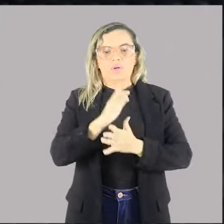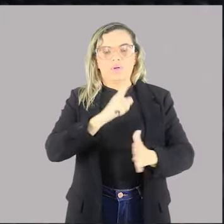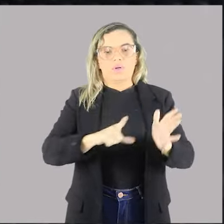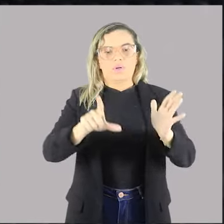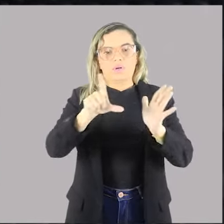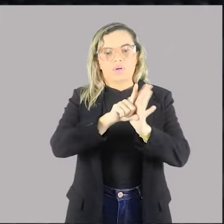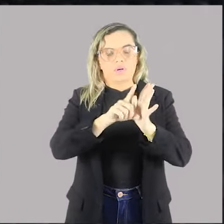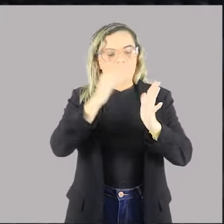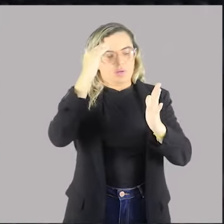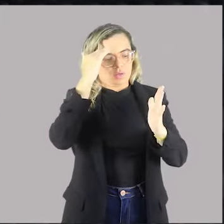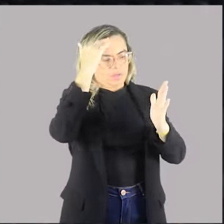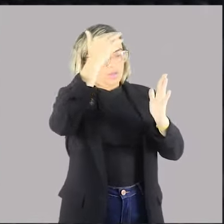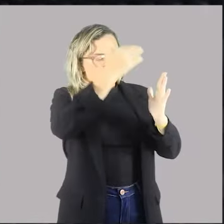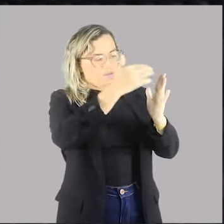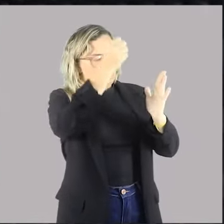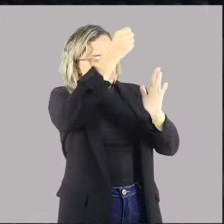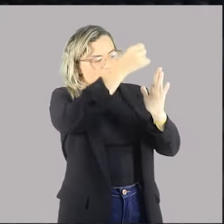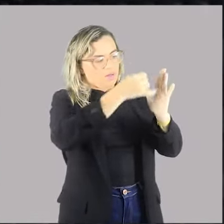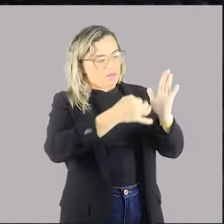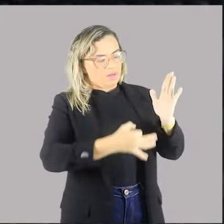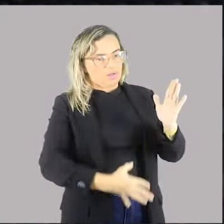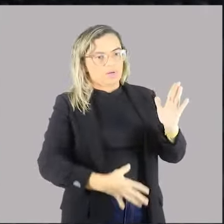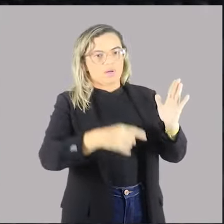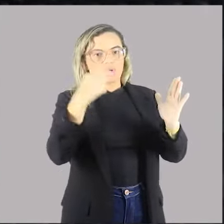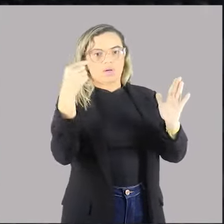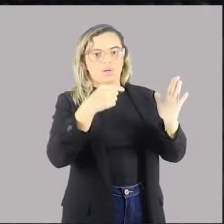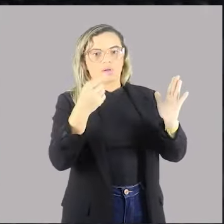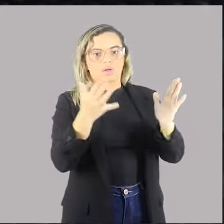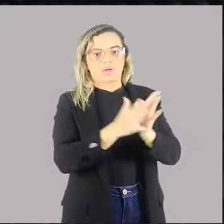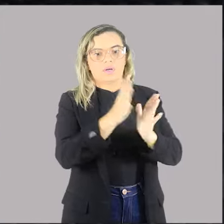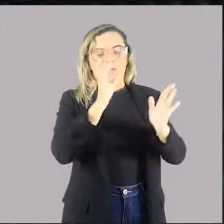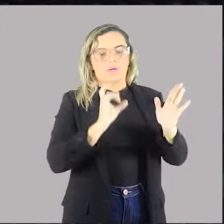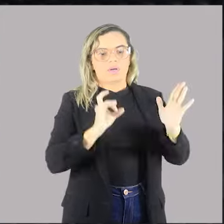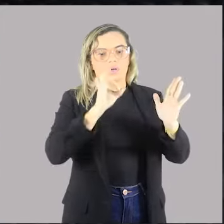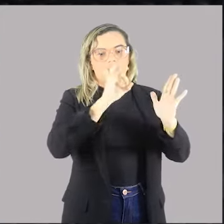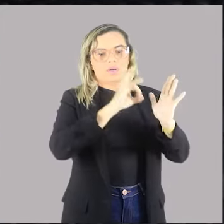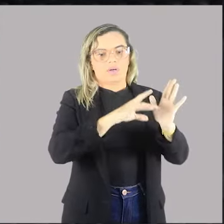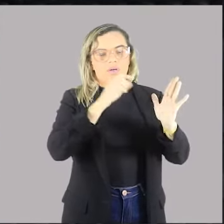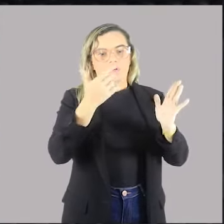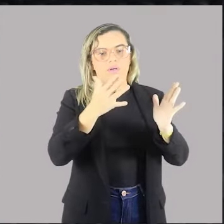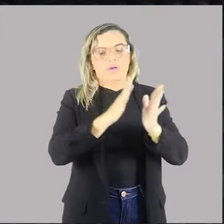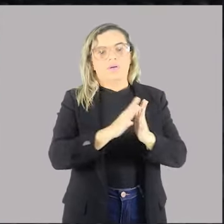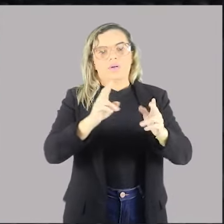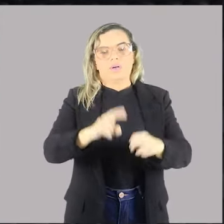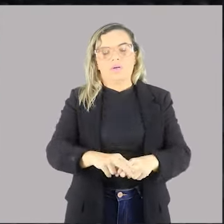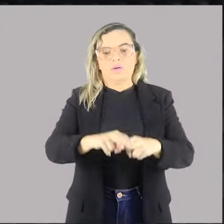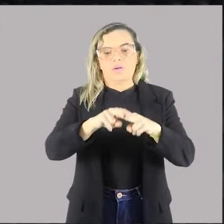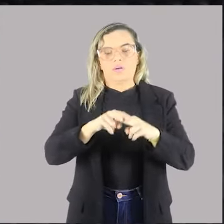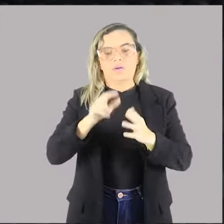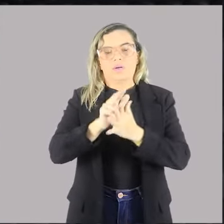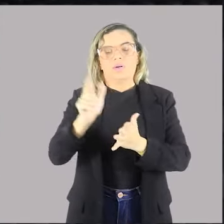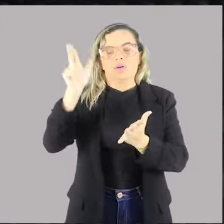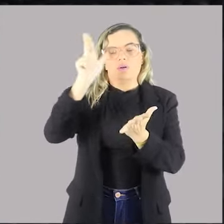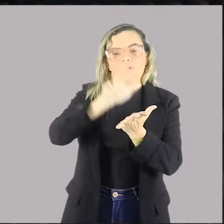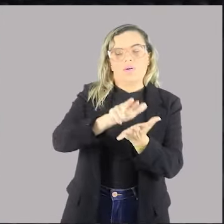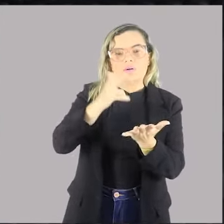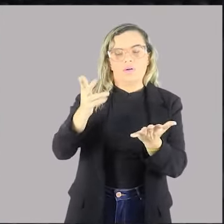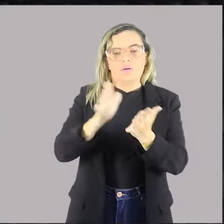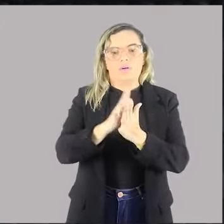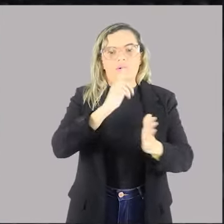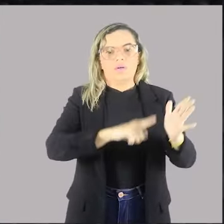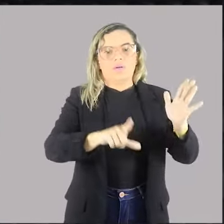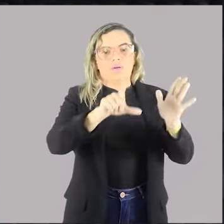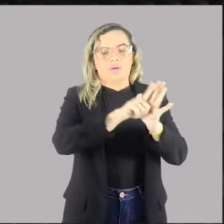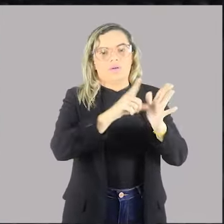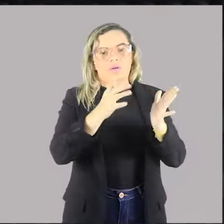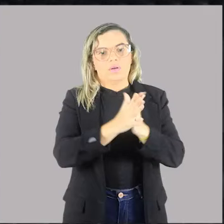eles apenas seguem o que está descrito em lei, criando especificidades, portanto, ali, regulamentando o que a